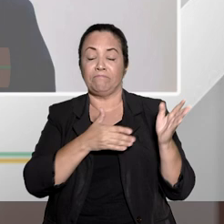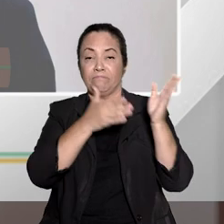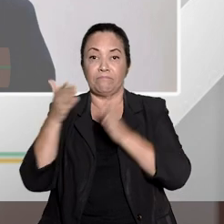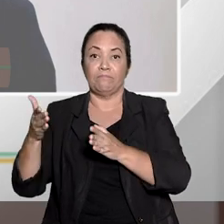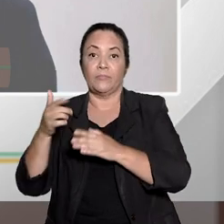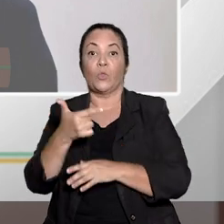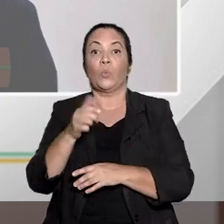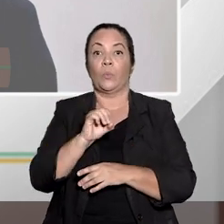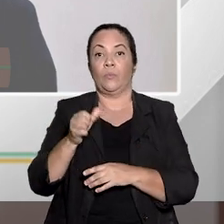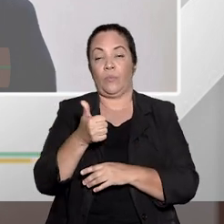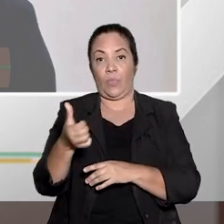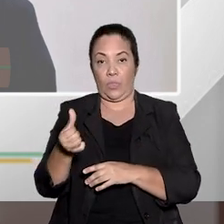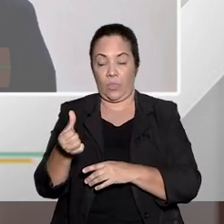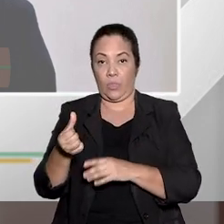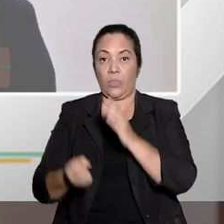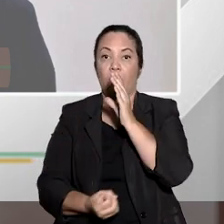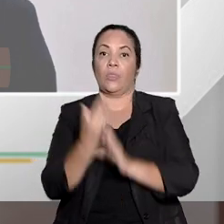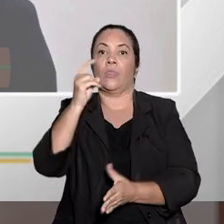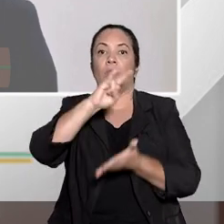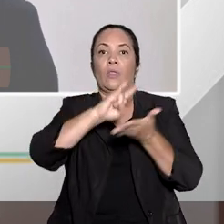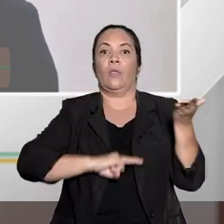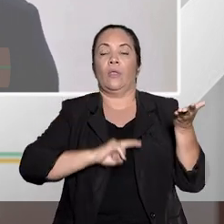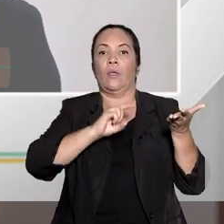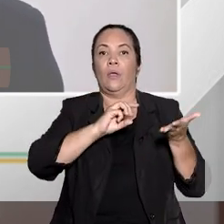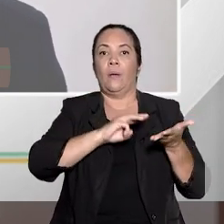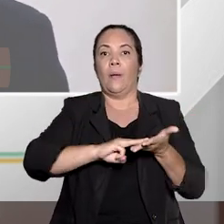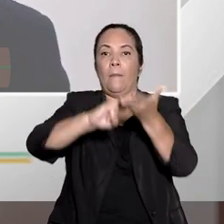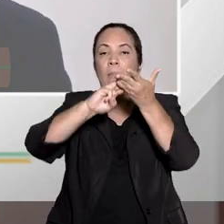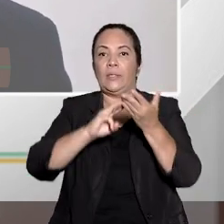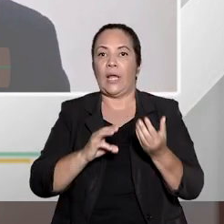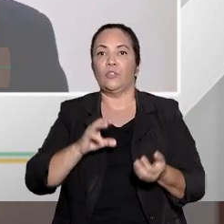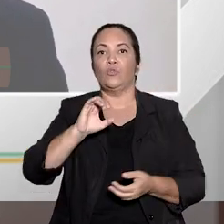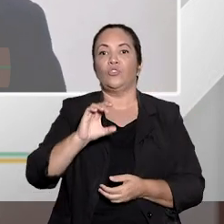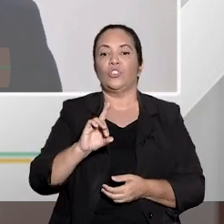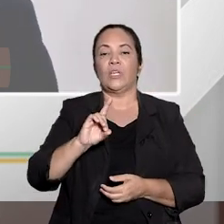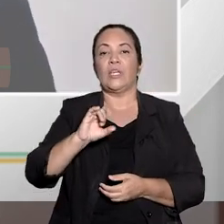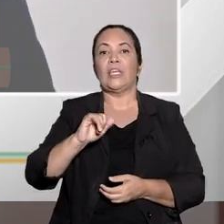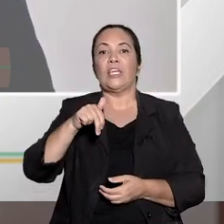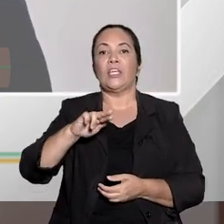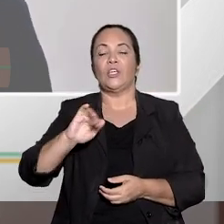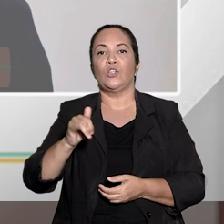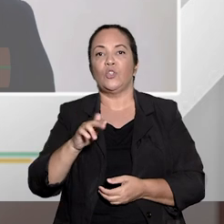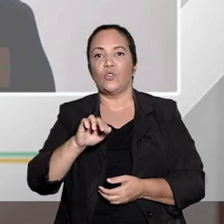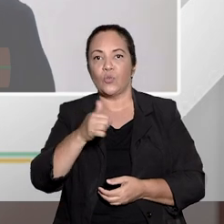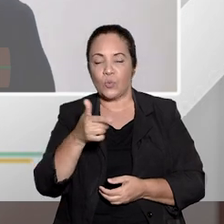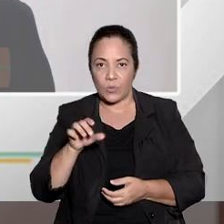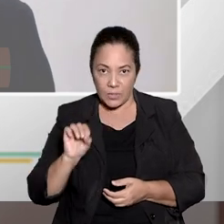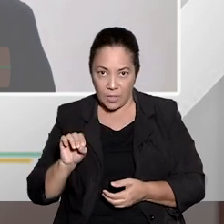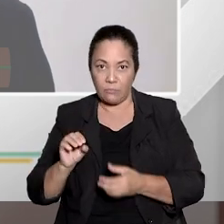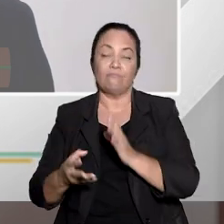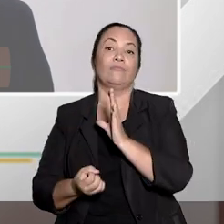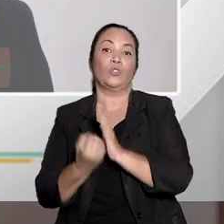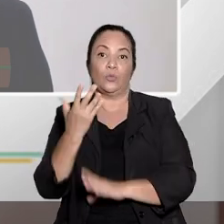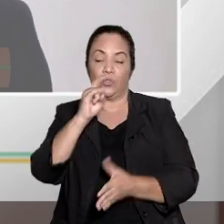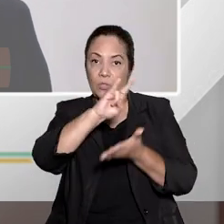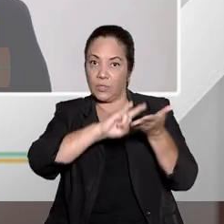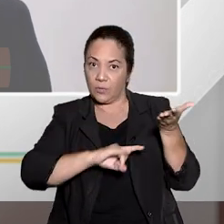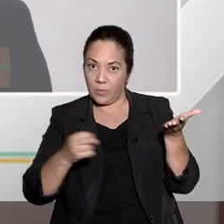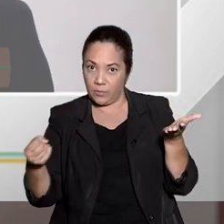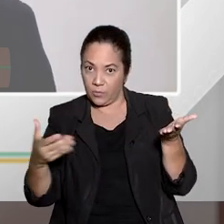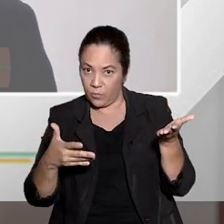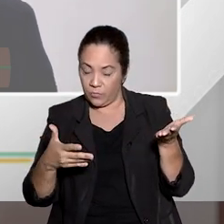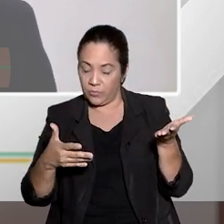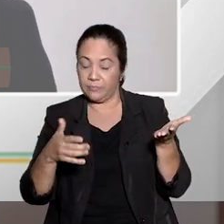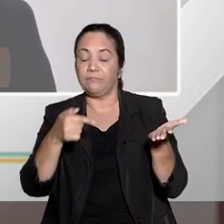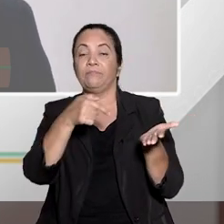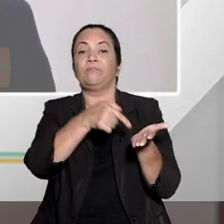2016, vem a lei do mandado de injunção, veja bem, de 88 até 2016, a gente não tinha regulamentação própria